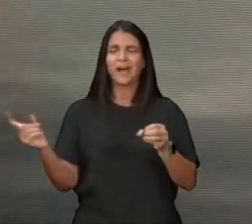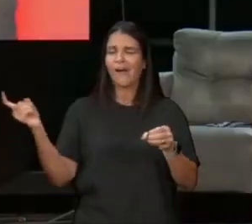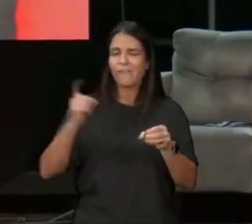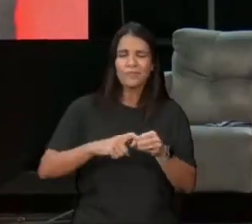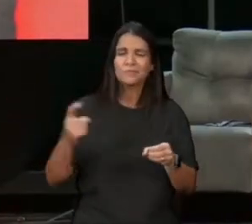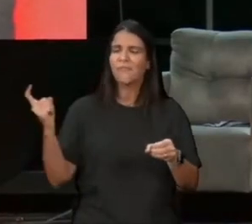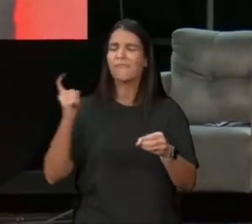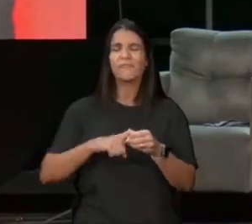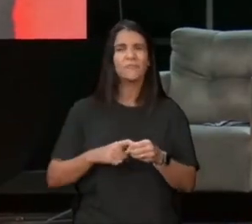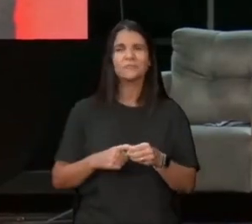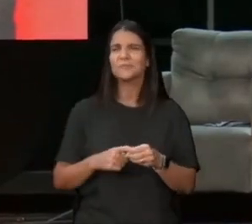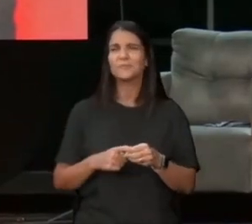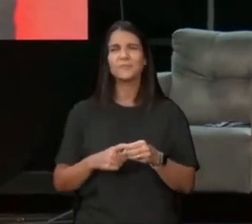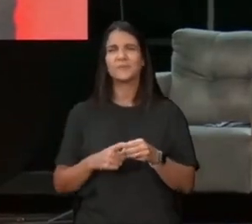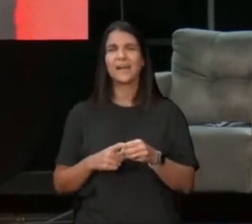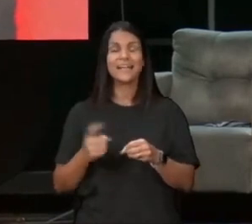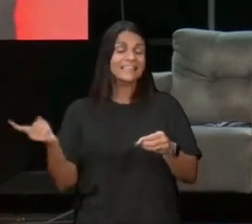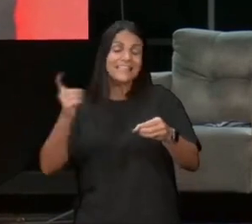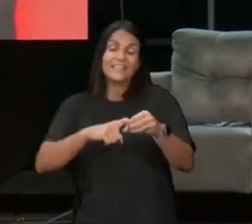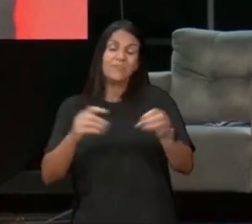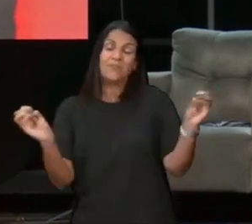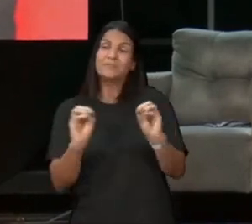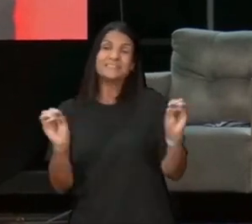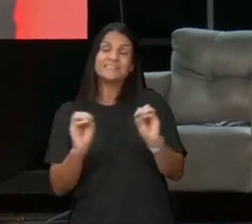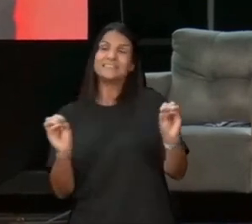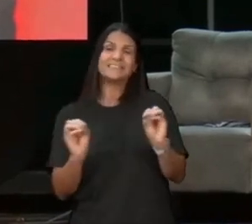milhões, ninguém devolve, o não roubou gente,